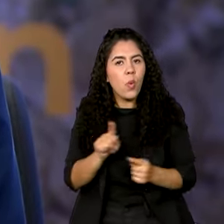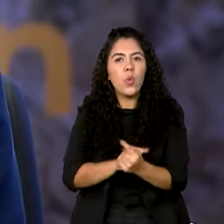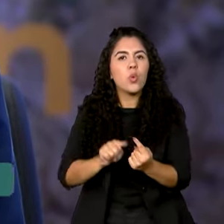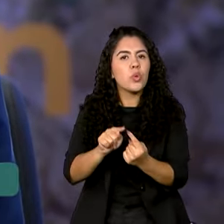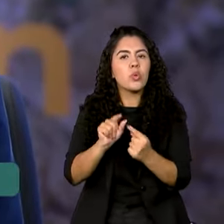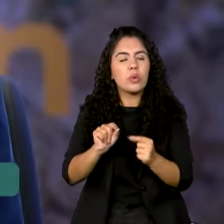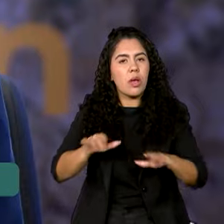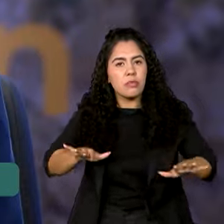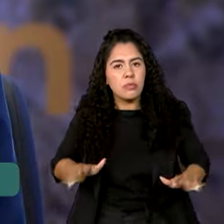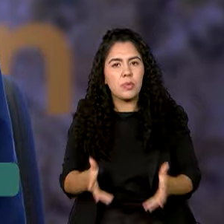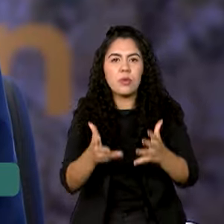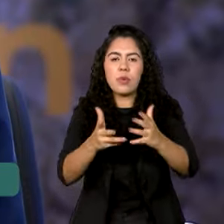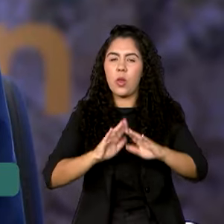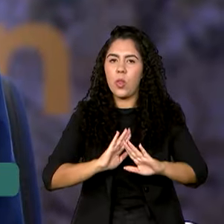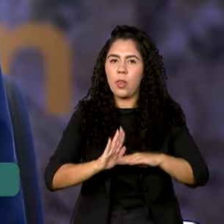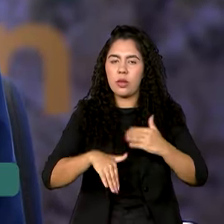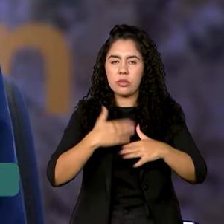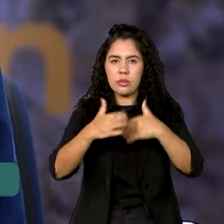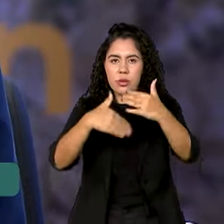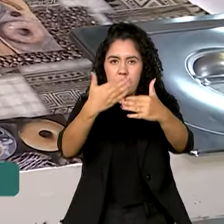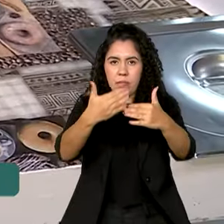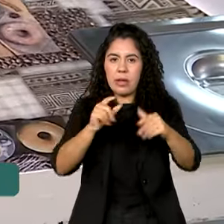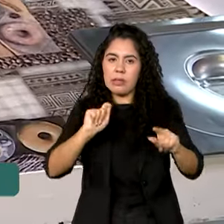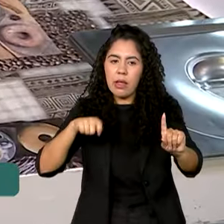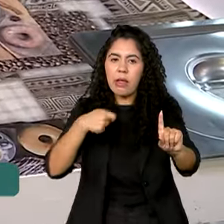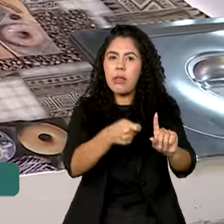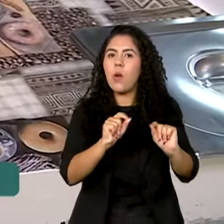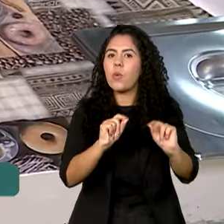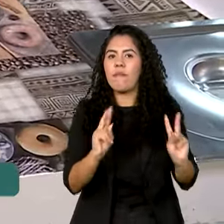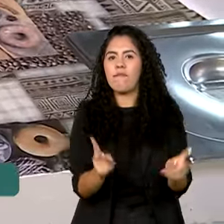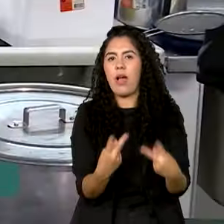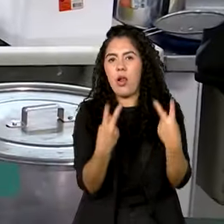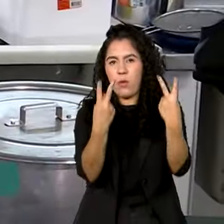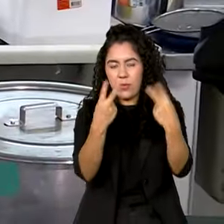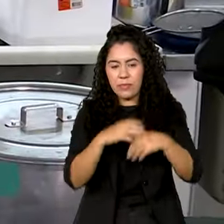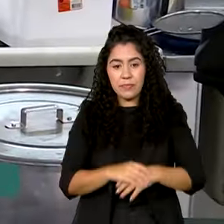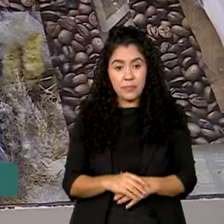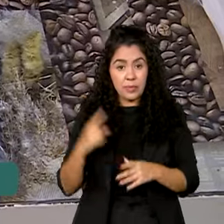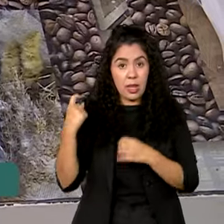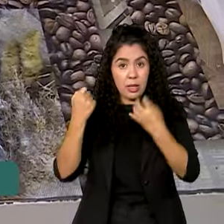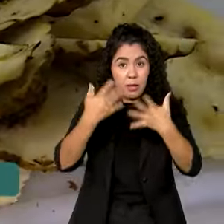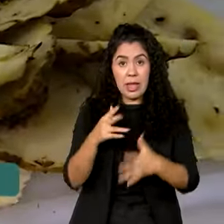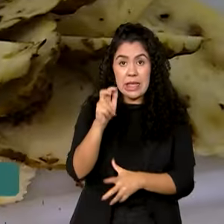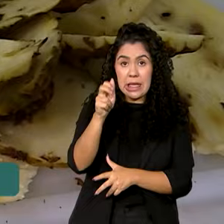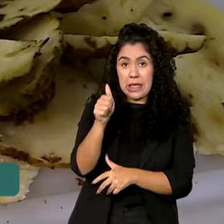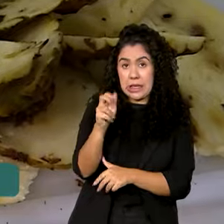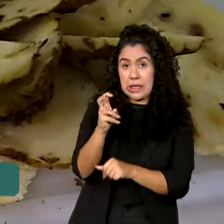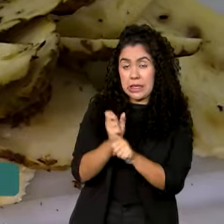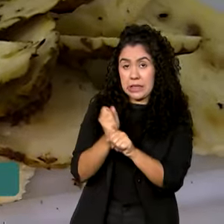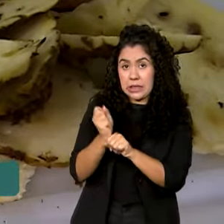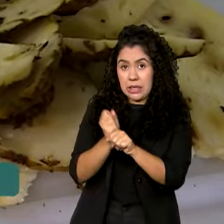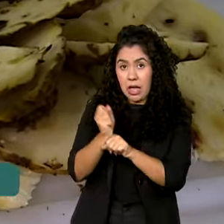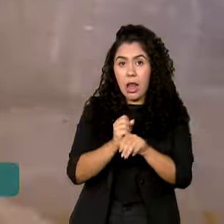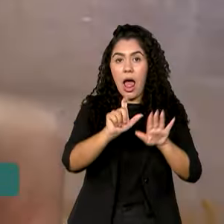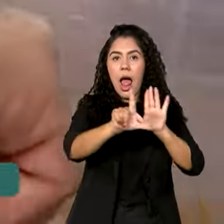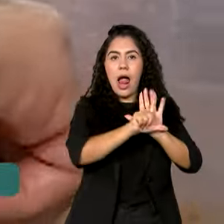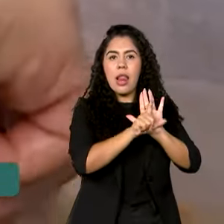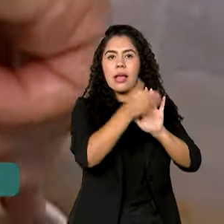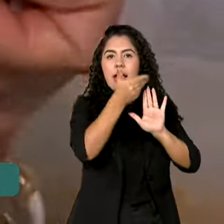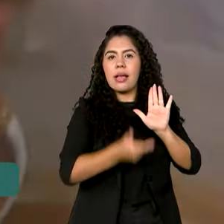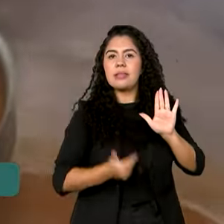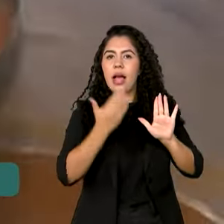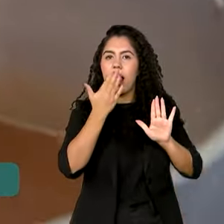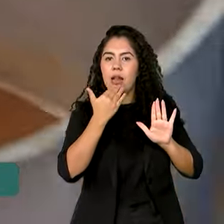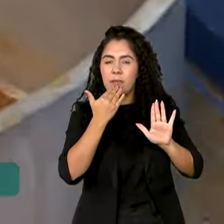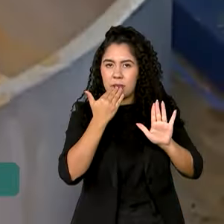o desenvolvimento como um valor. Há 15 anos, a Lei de Alimentação Escolar Brasileira é